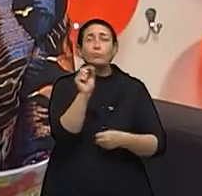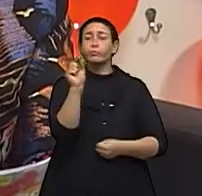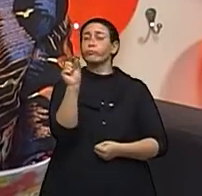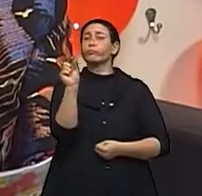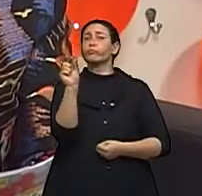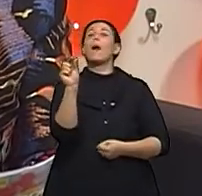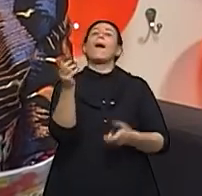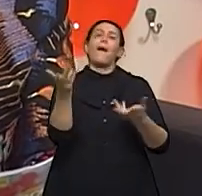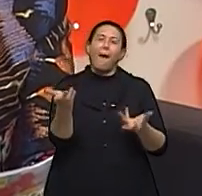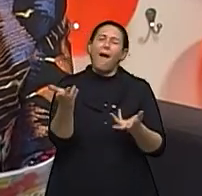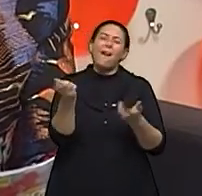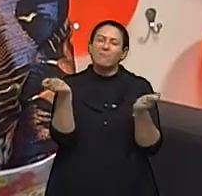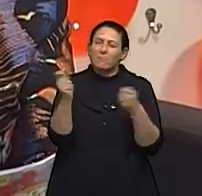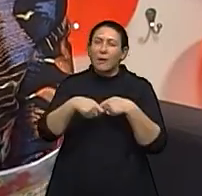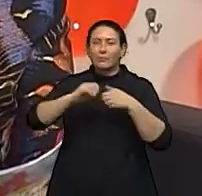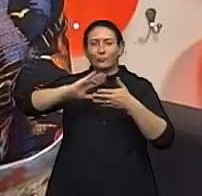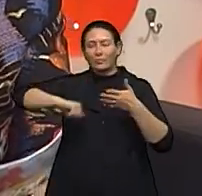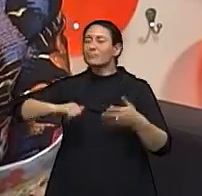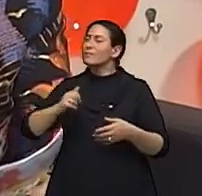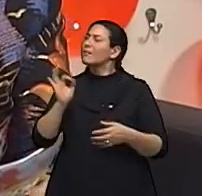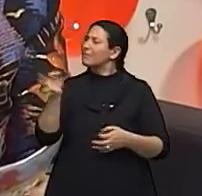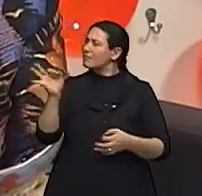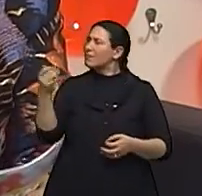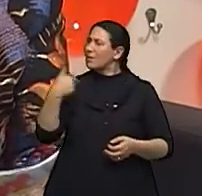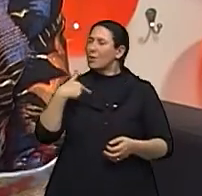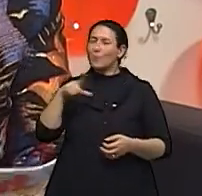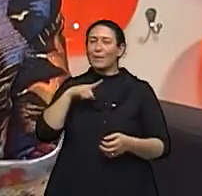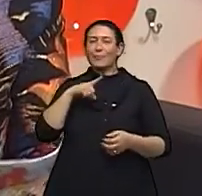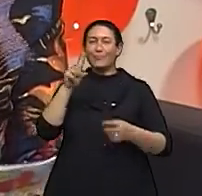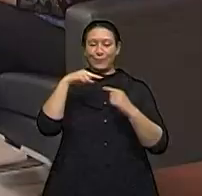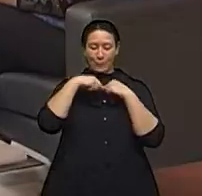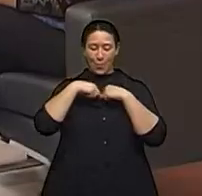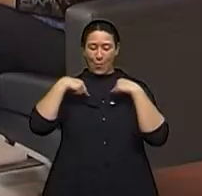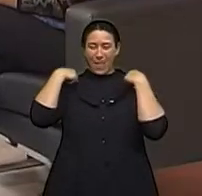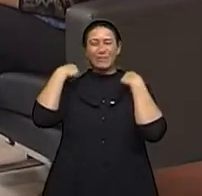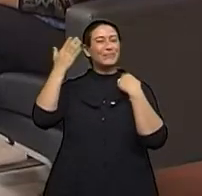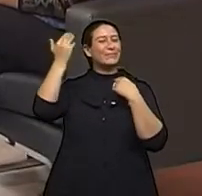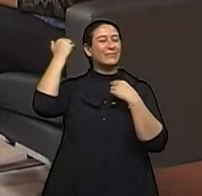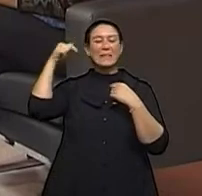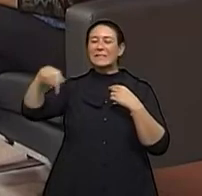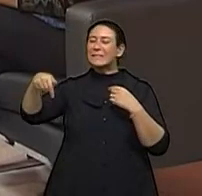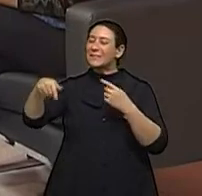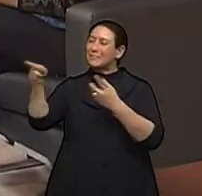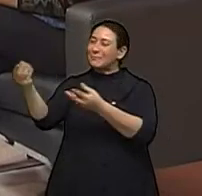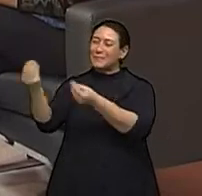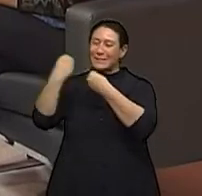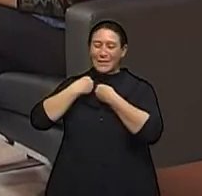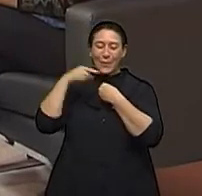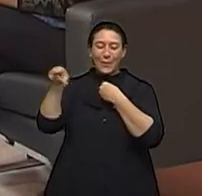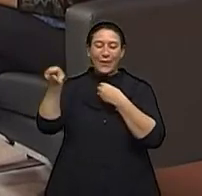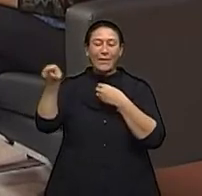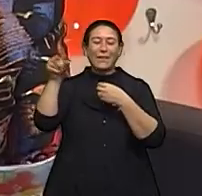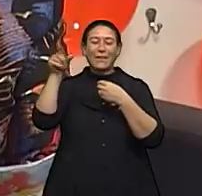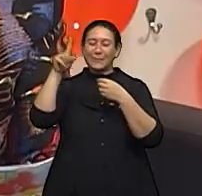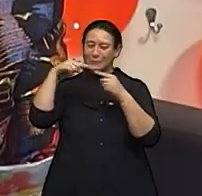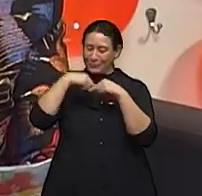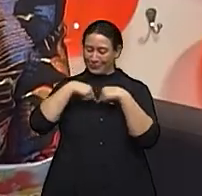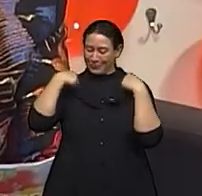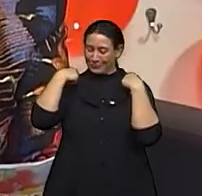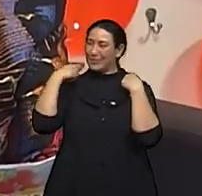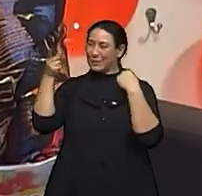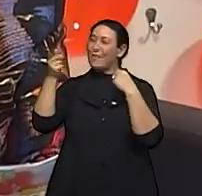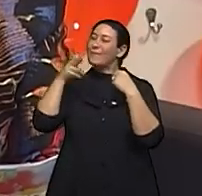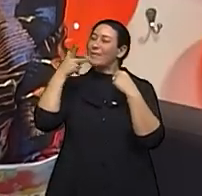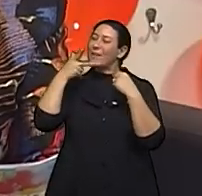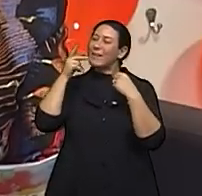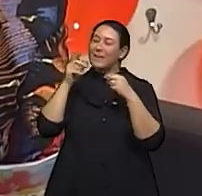que fizeram os colares, eu até tenho, esqueci de trazer, eu tenho em casa o colar que eu ganhei da senhora aqui no programa, doutora. Muito bacana aquele Que são os tamanhos, que a senhora